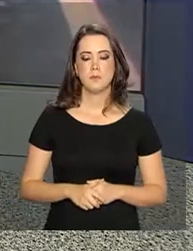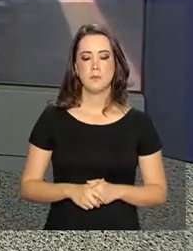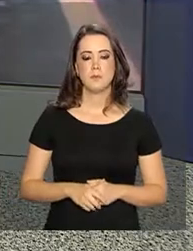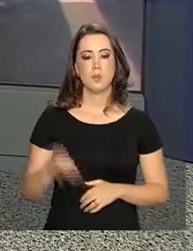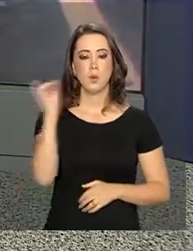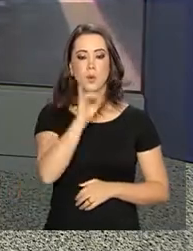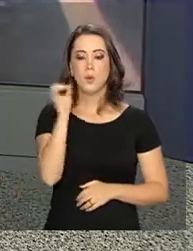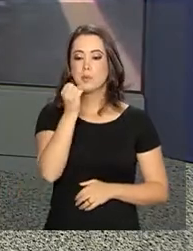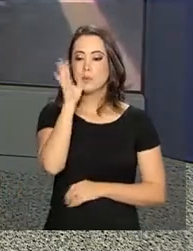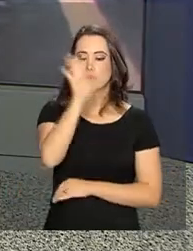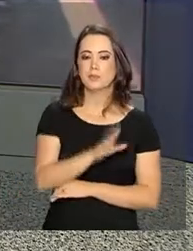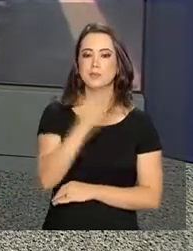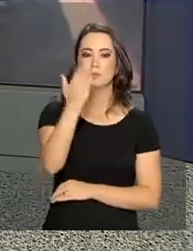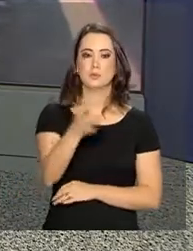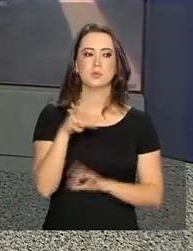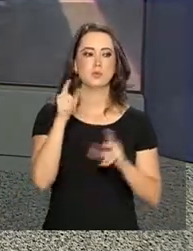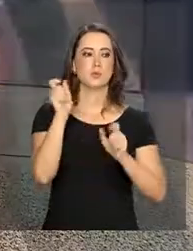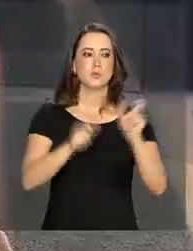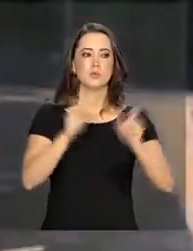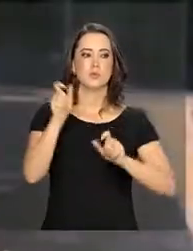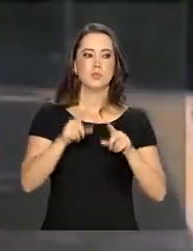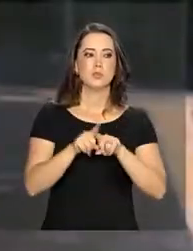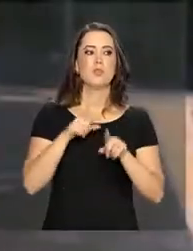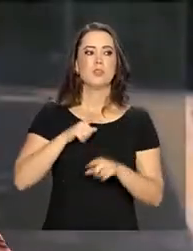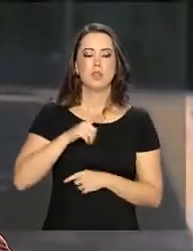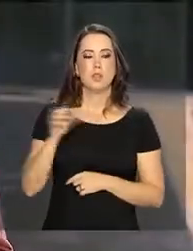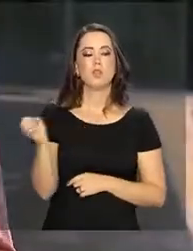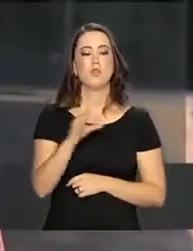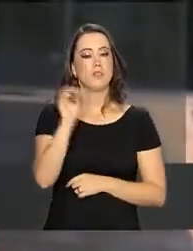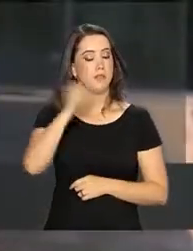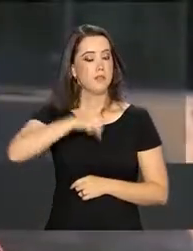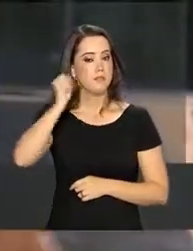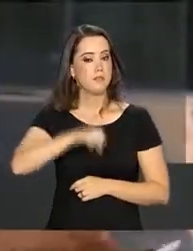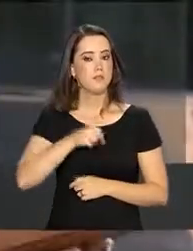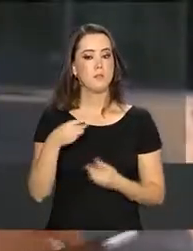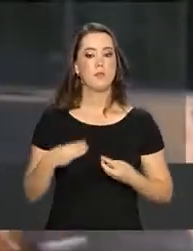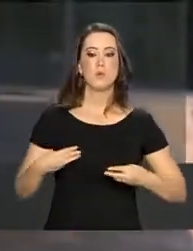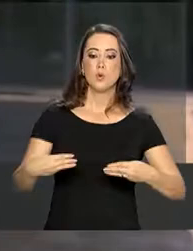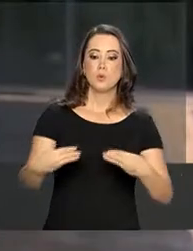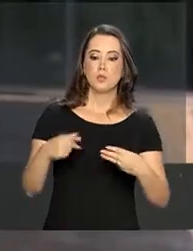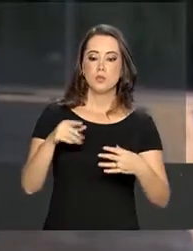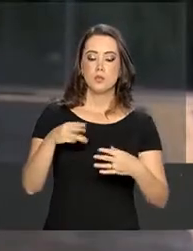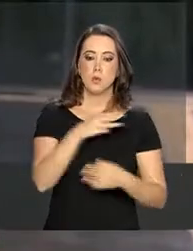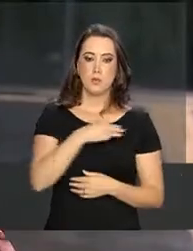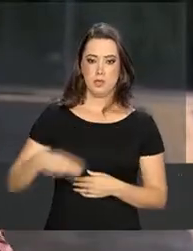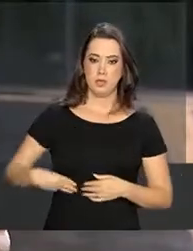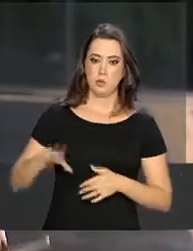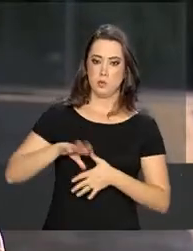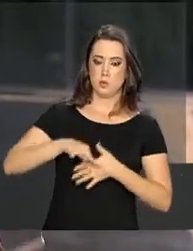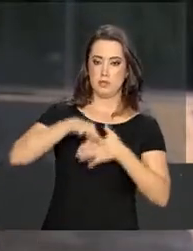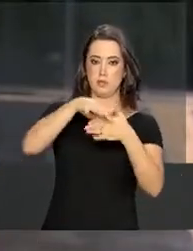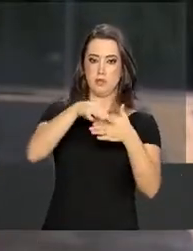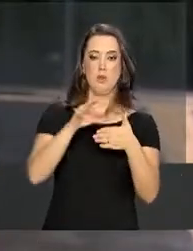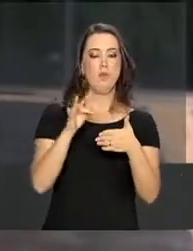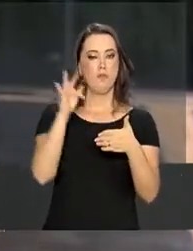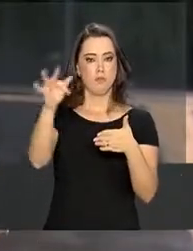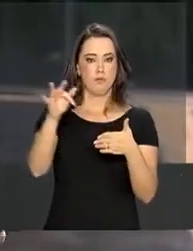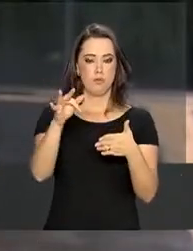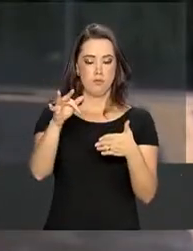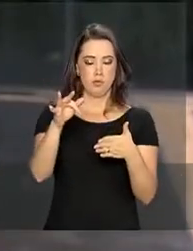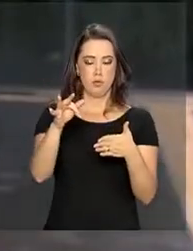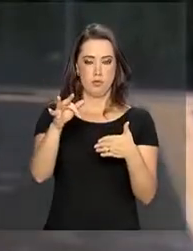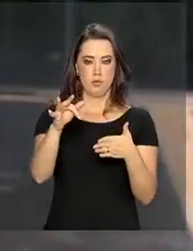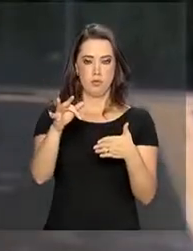Oi, Roberto. Boa tarde para você e boa tarde a todos. Tem novidade, sim. O ministro que coordena aqui a transição, futuro chefe da Casa Civil,